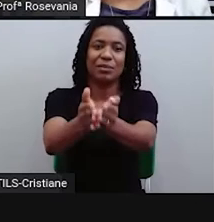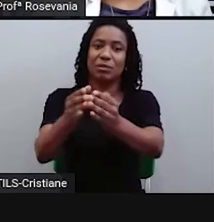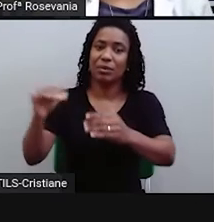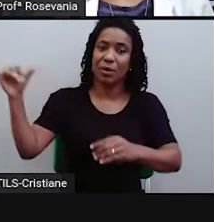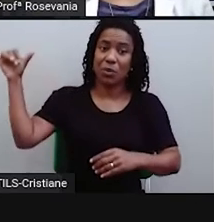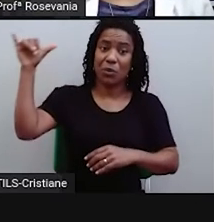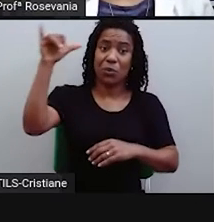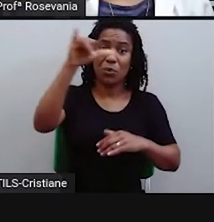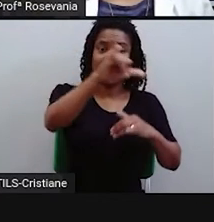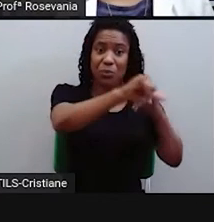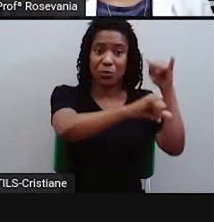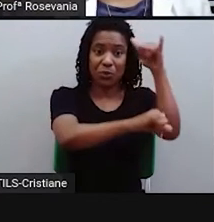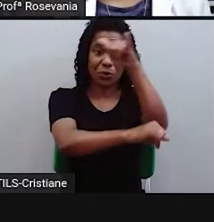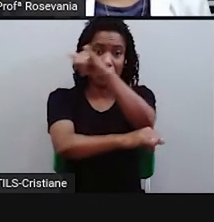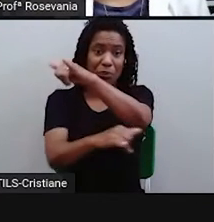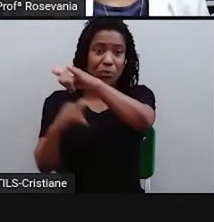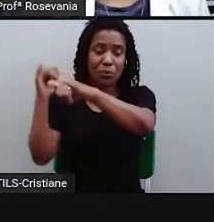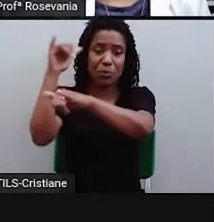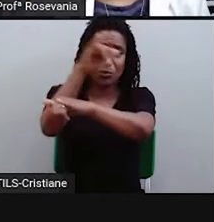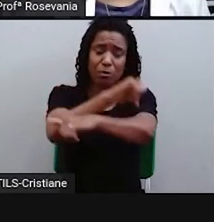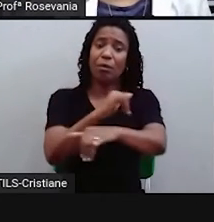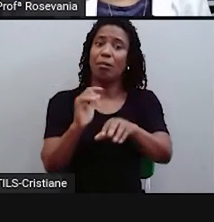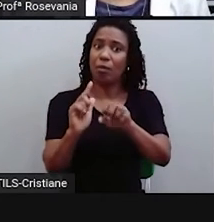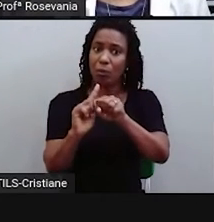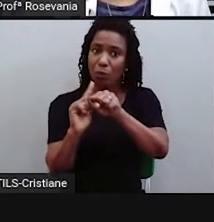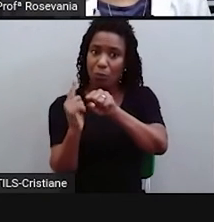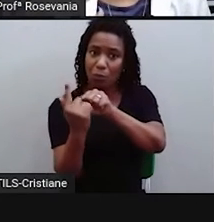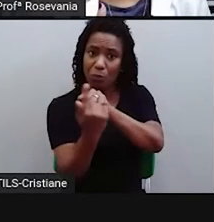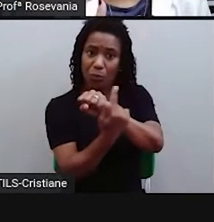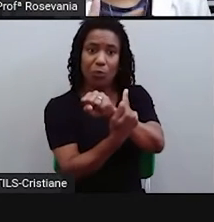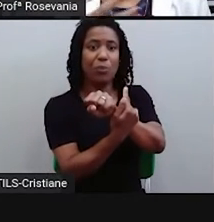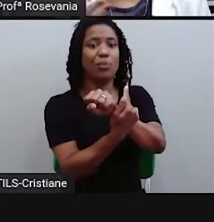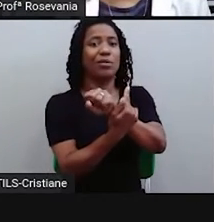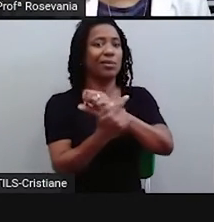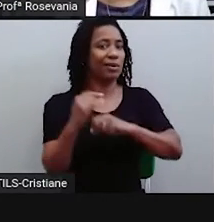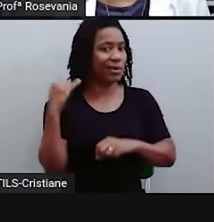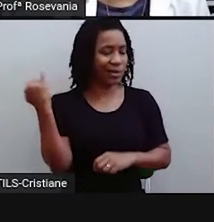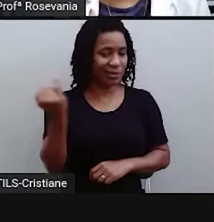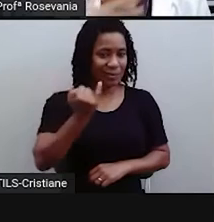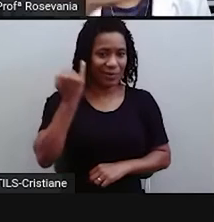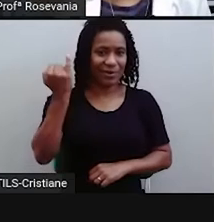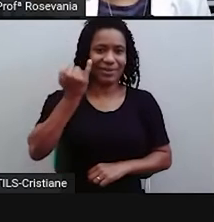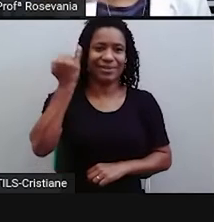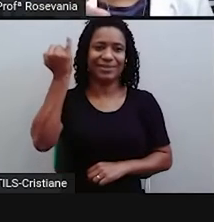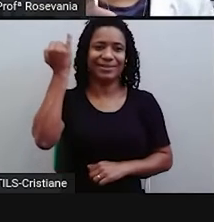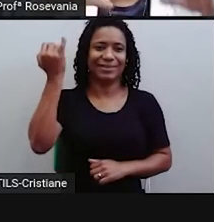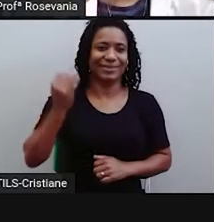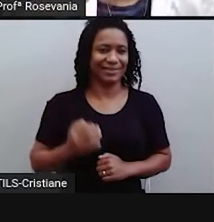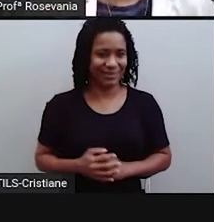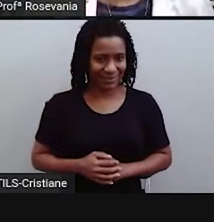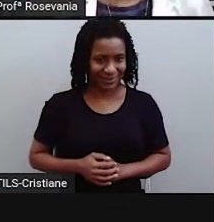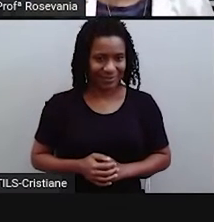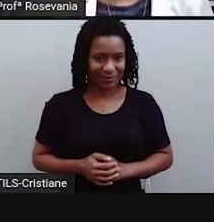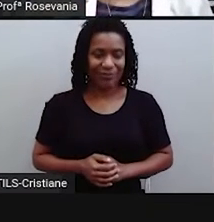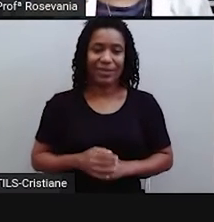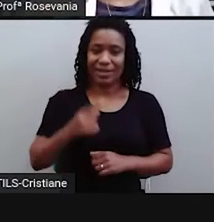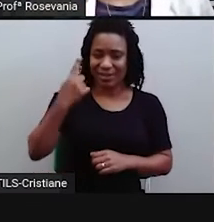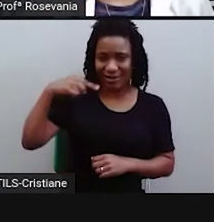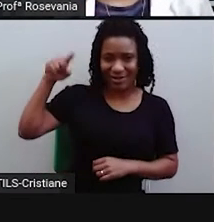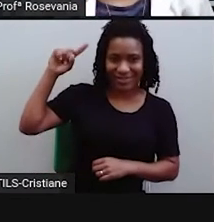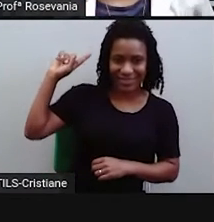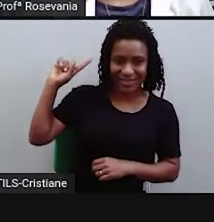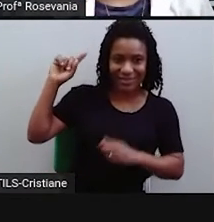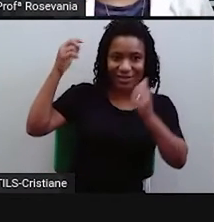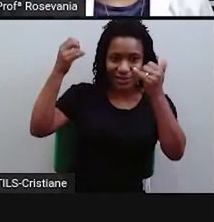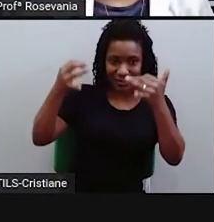espaços. Eu já falei em outras aulas, né? Falando exatamente que esse estudo, através dessas imagens,